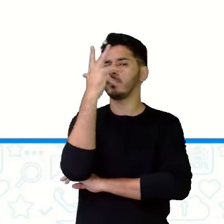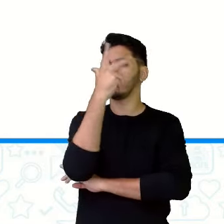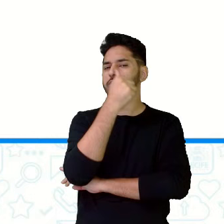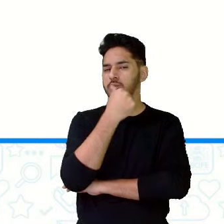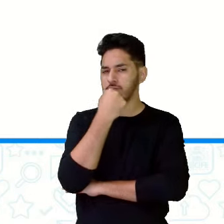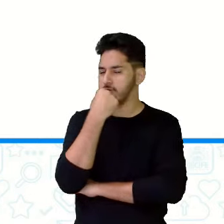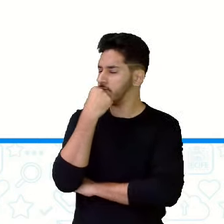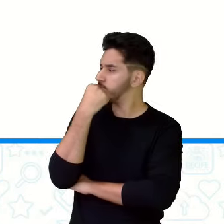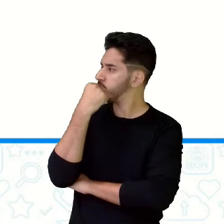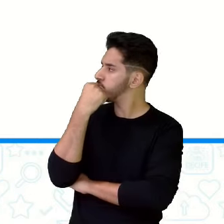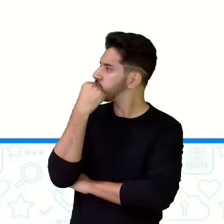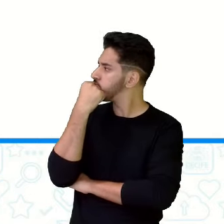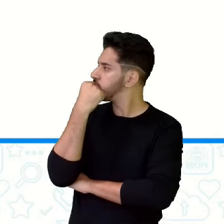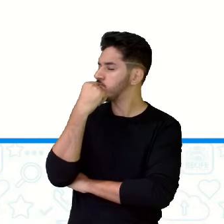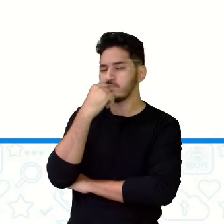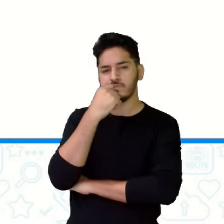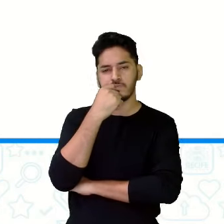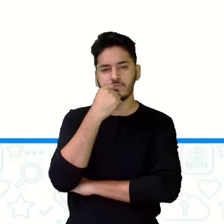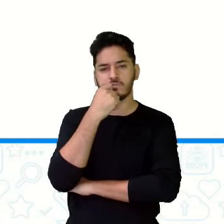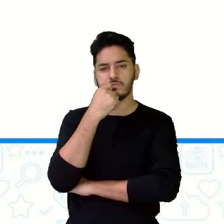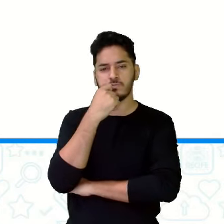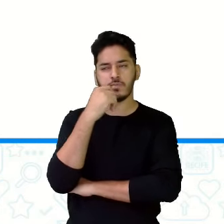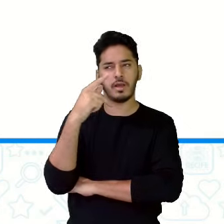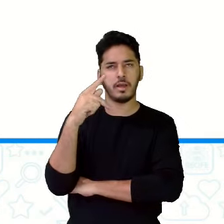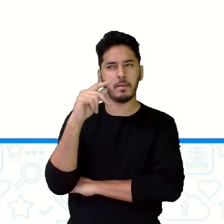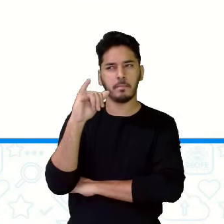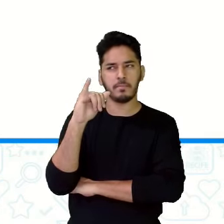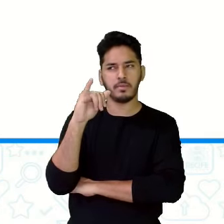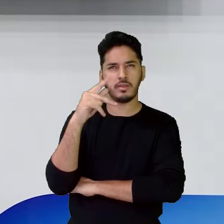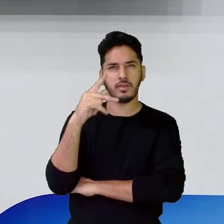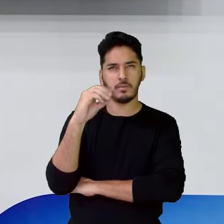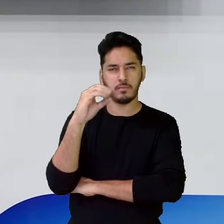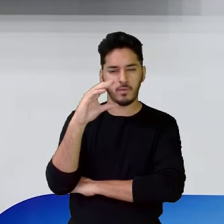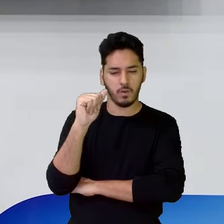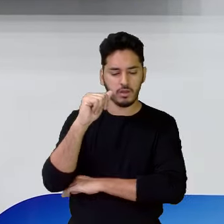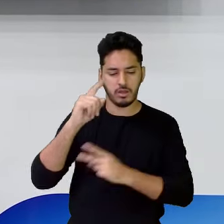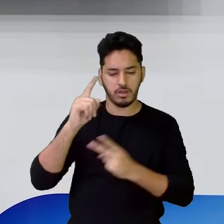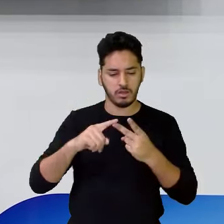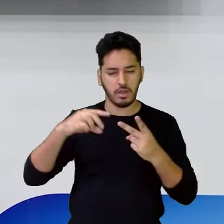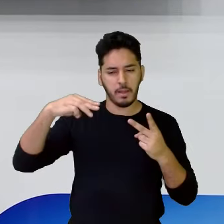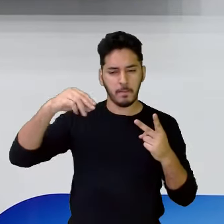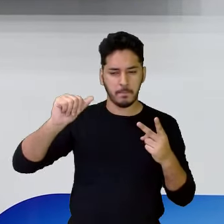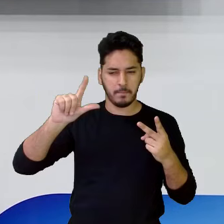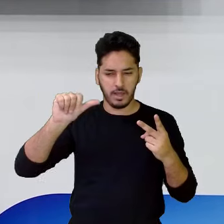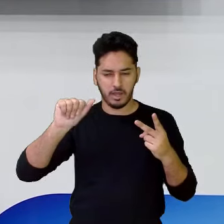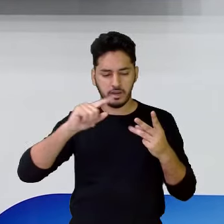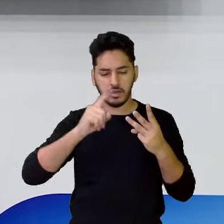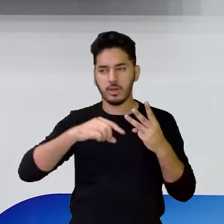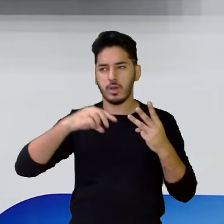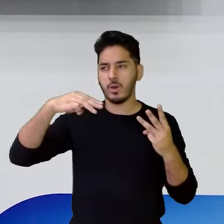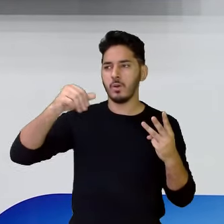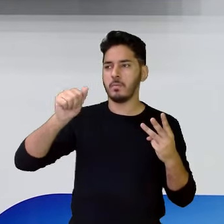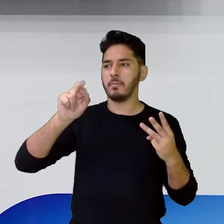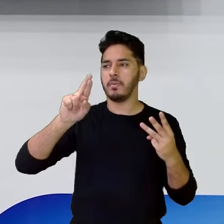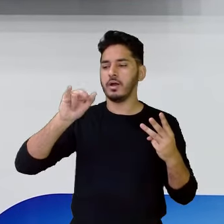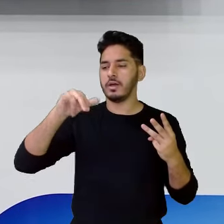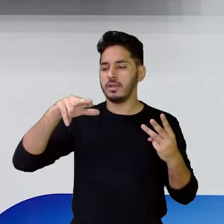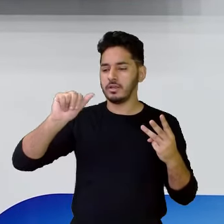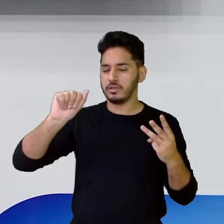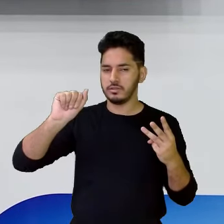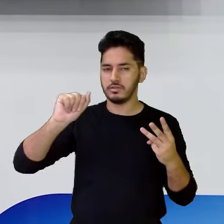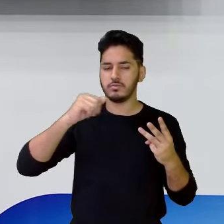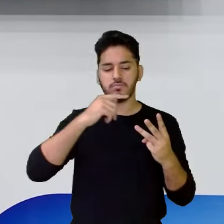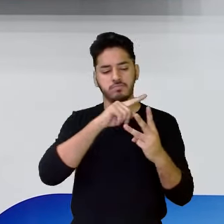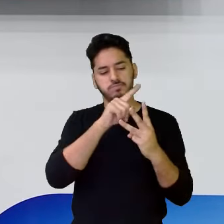aí, dessa imagem aí? Pipoca, mala ou marina? Substantivos, os três